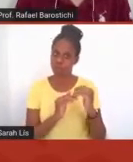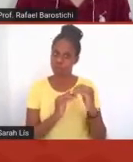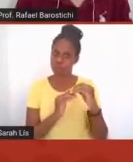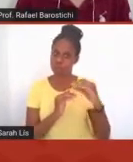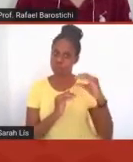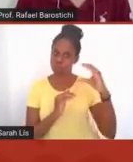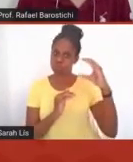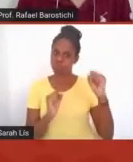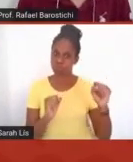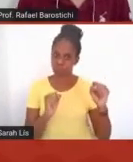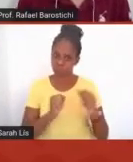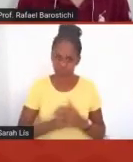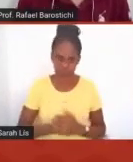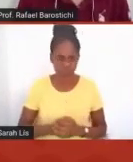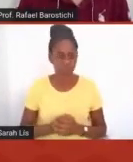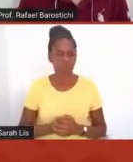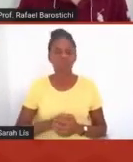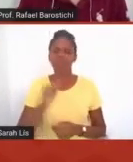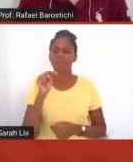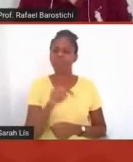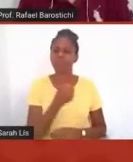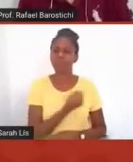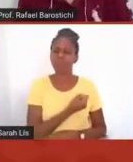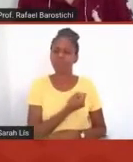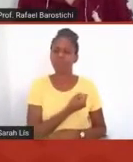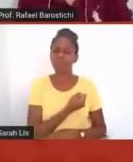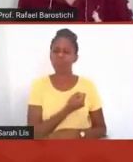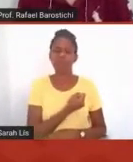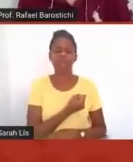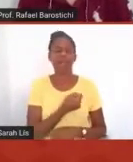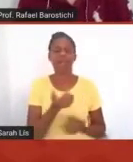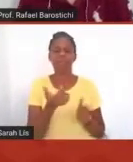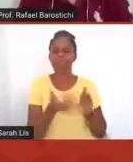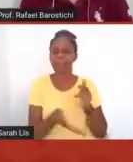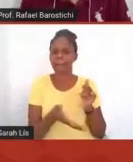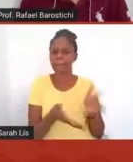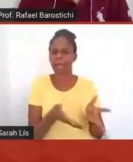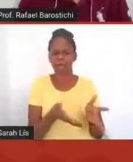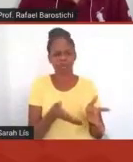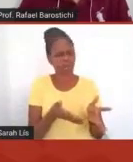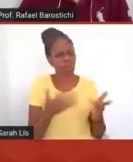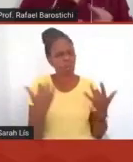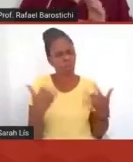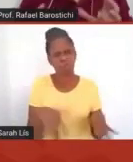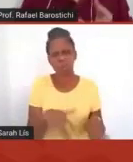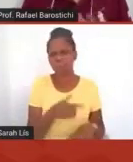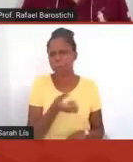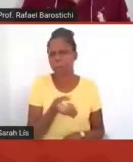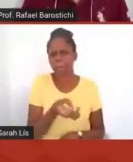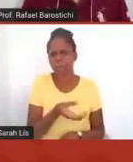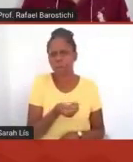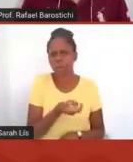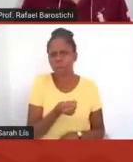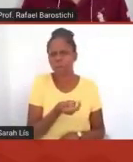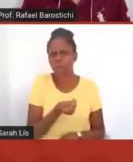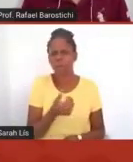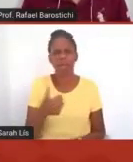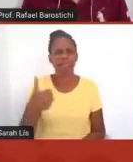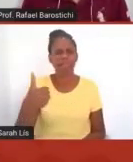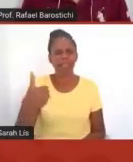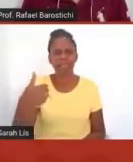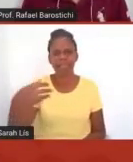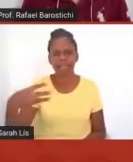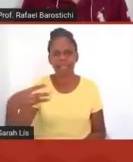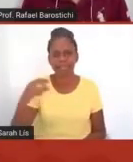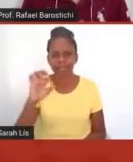Um número surpreendentemente baixo de desistências, foi algo em torno de 13%, que, como desistentes, a gente